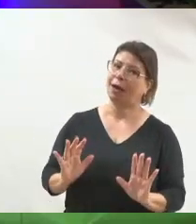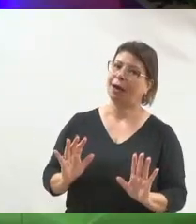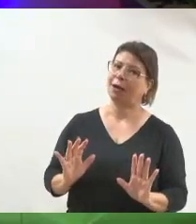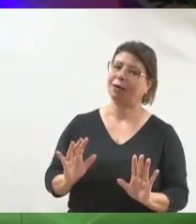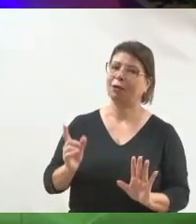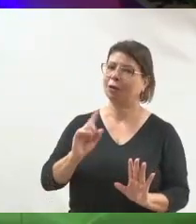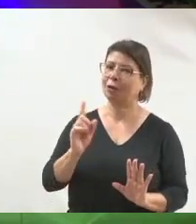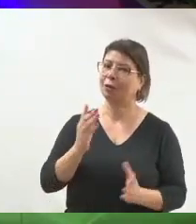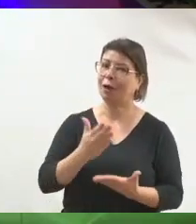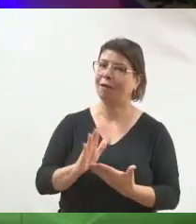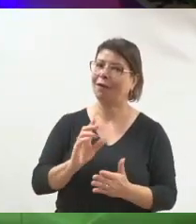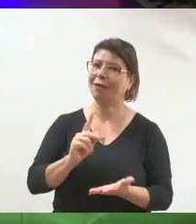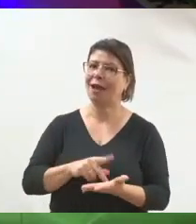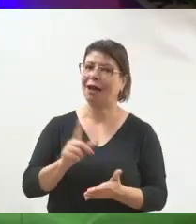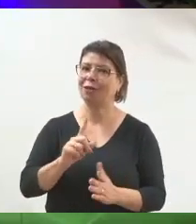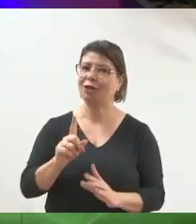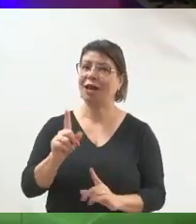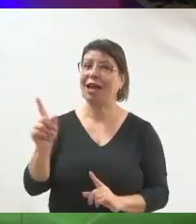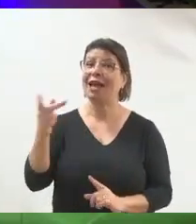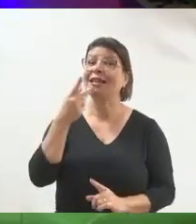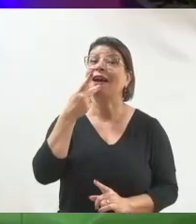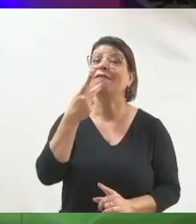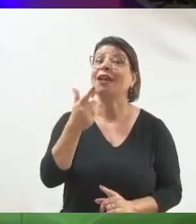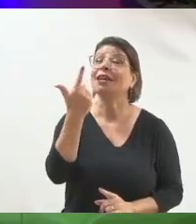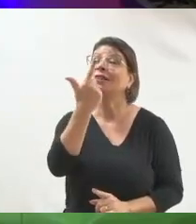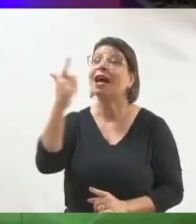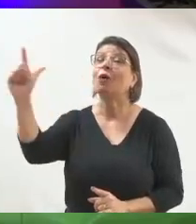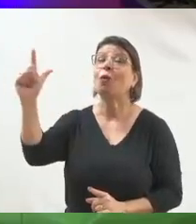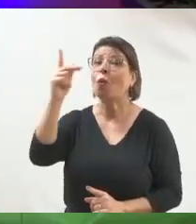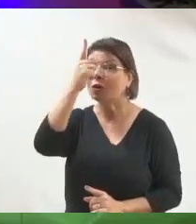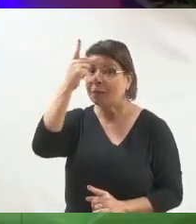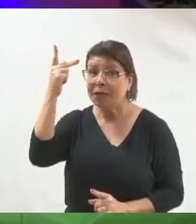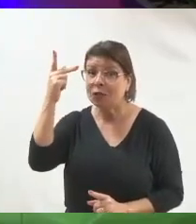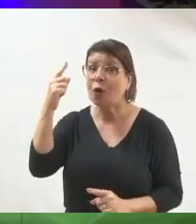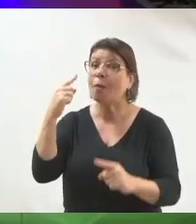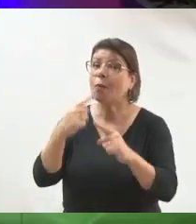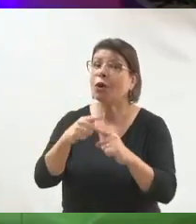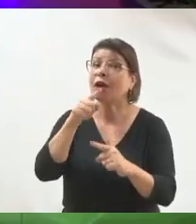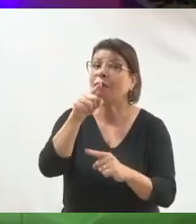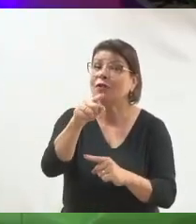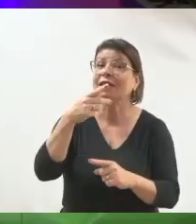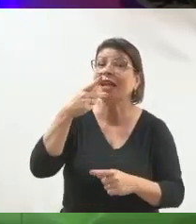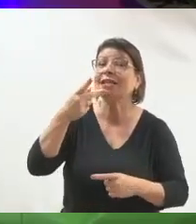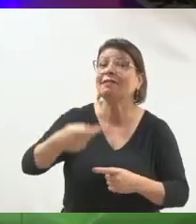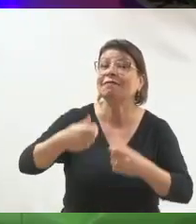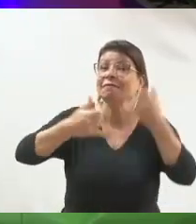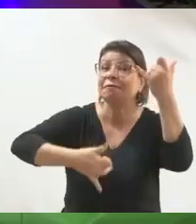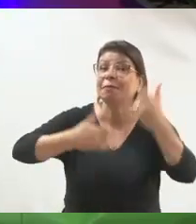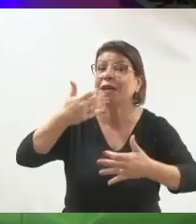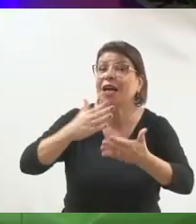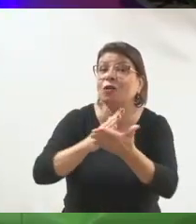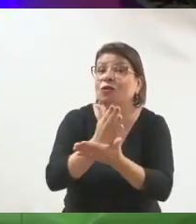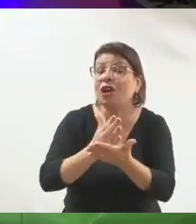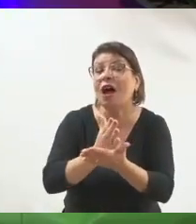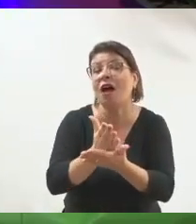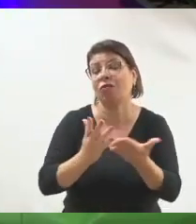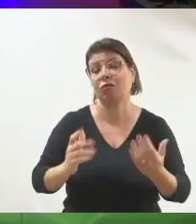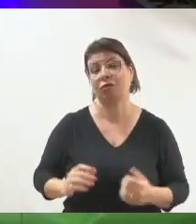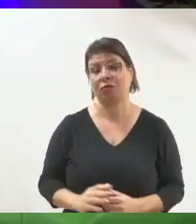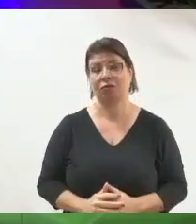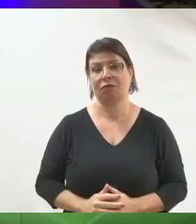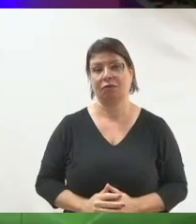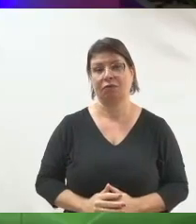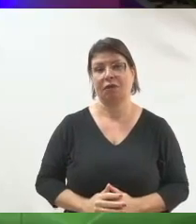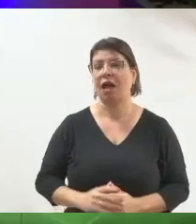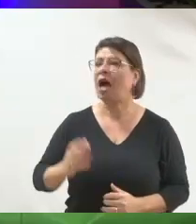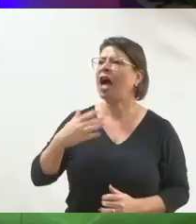e aí, por isso, ele está falando que já está com o outro para você parar de falar com ele. Então, não é verdade que as pessoas estão fechando voto